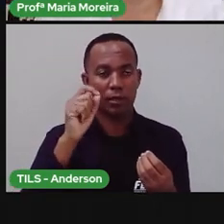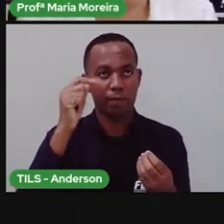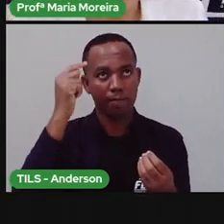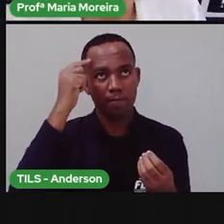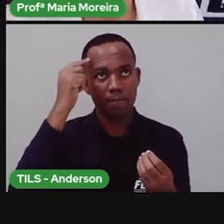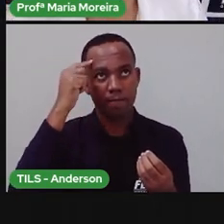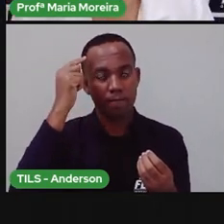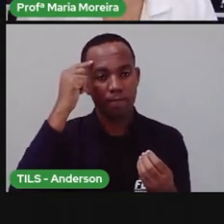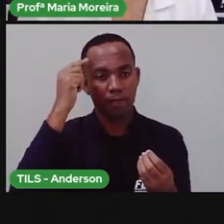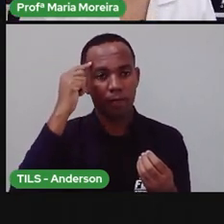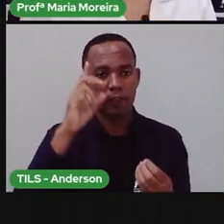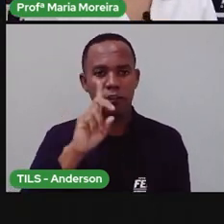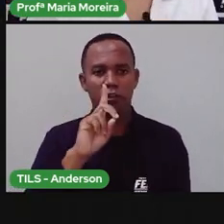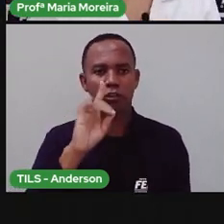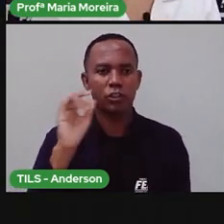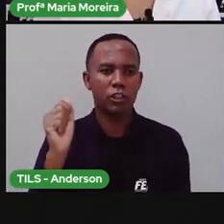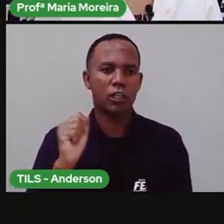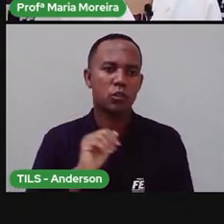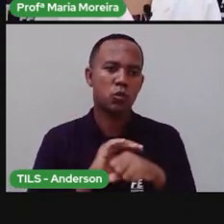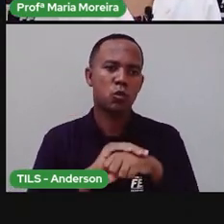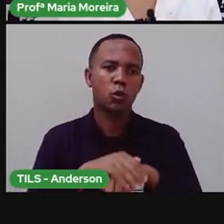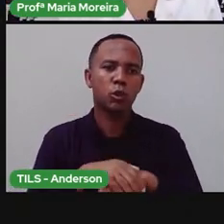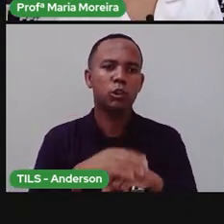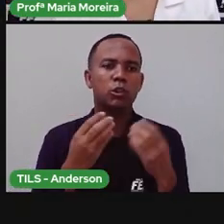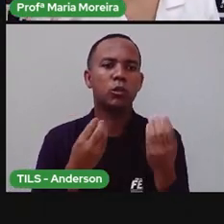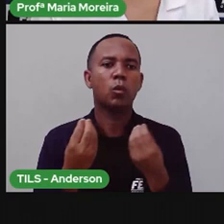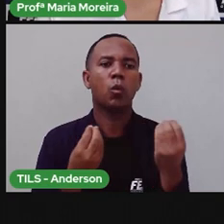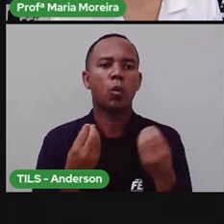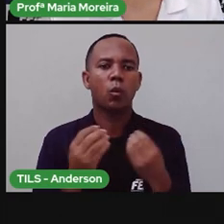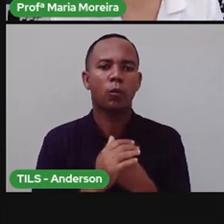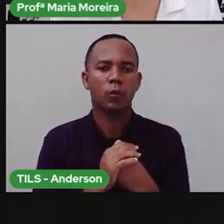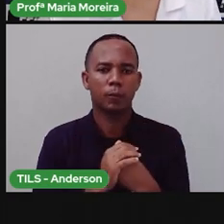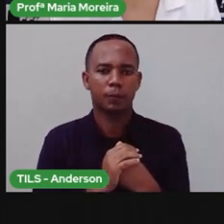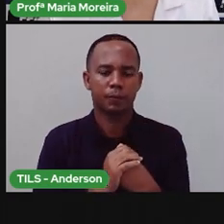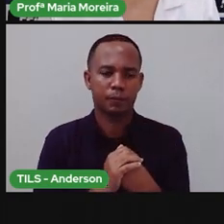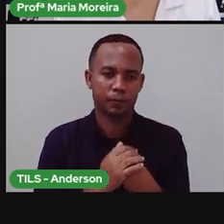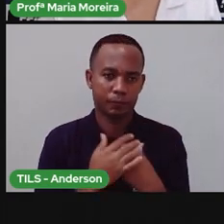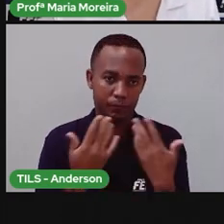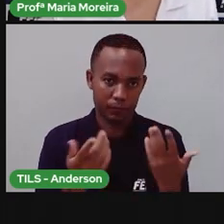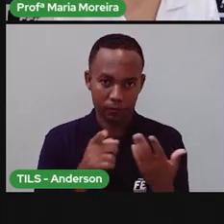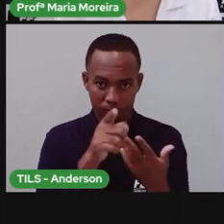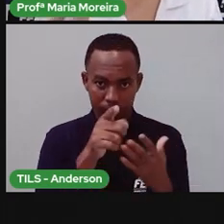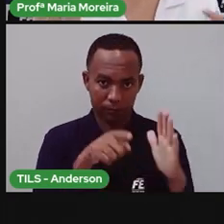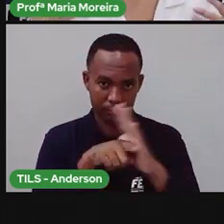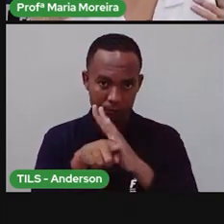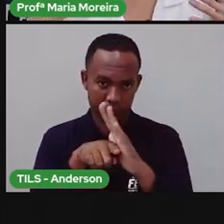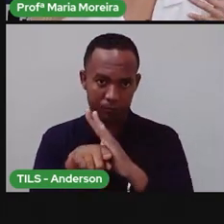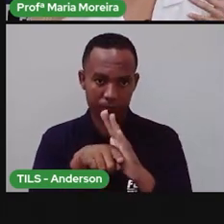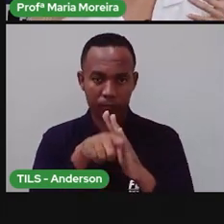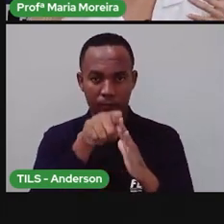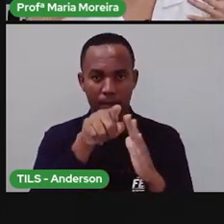né? Como é que acontece os dias e as noites? Pronto. Esses são os questionamentos aí para vocês